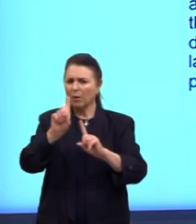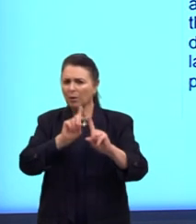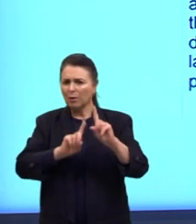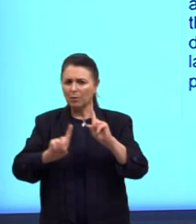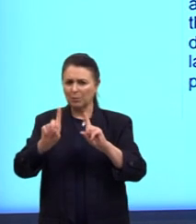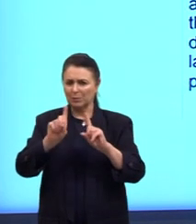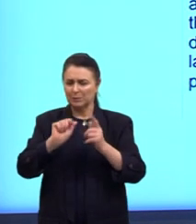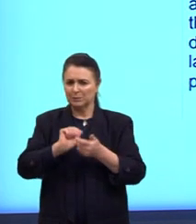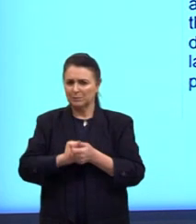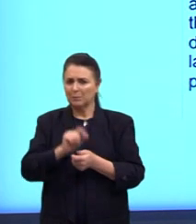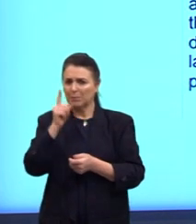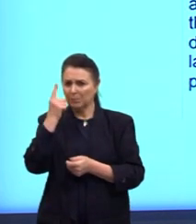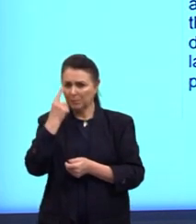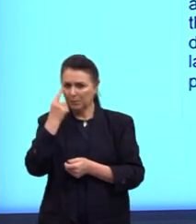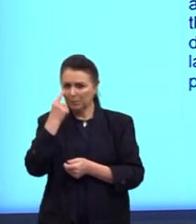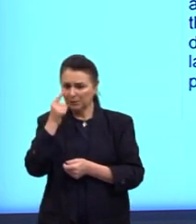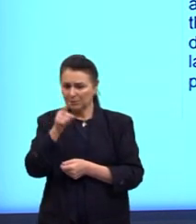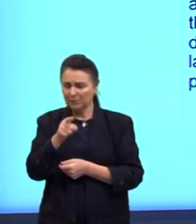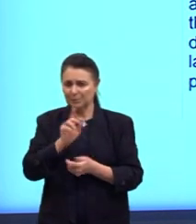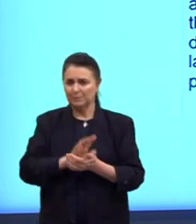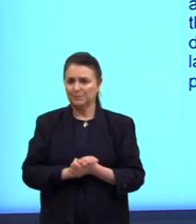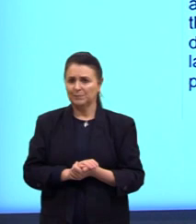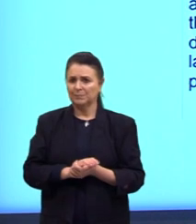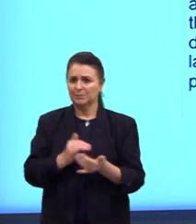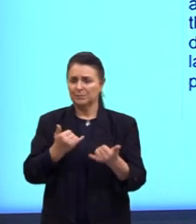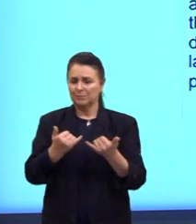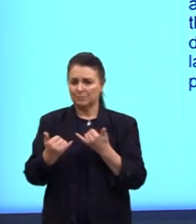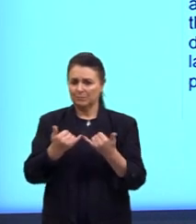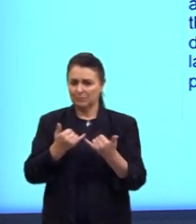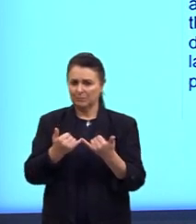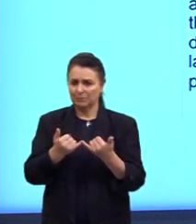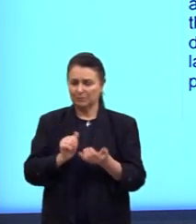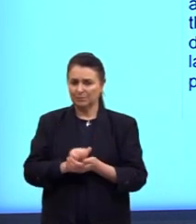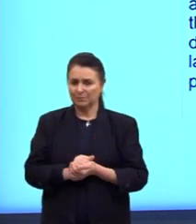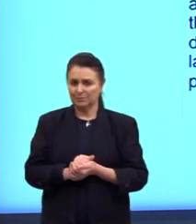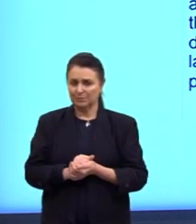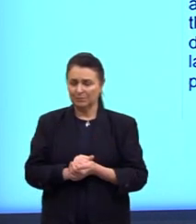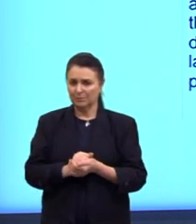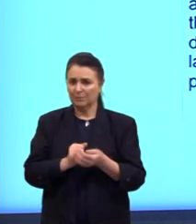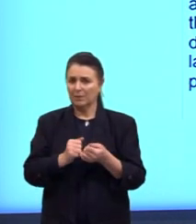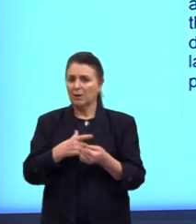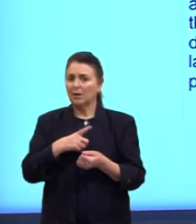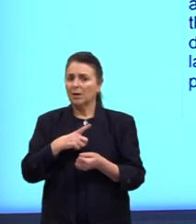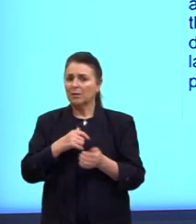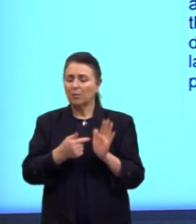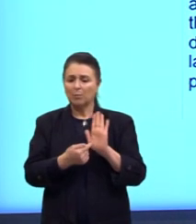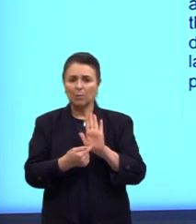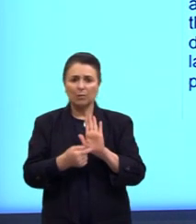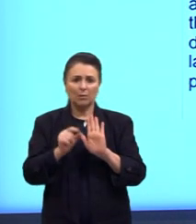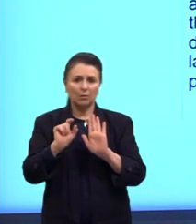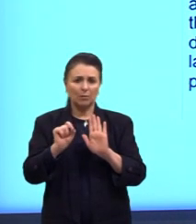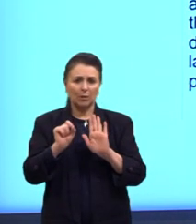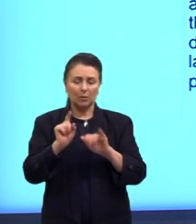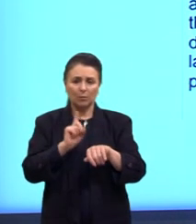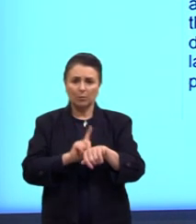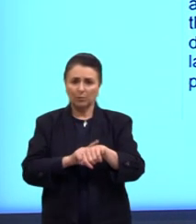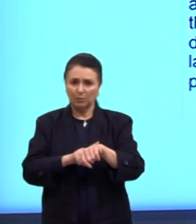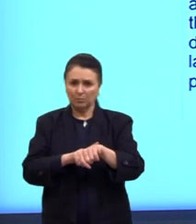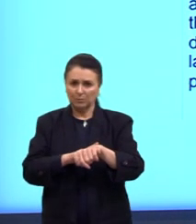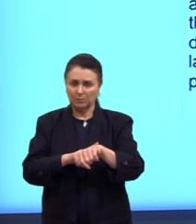linking words aqui para vocês. Por exemplo, em novembro, eu estou indicando o quê? Eu estou indicando o tempo.